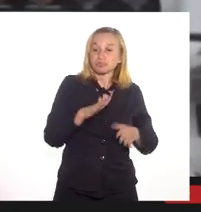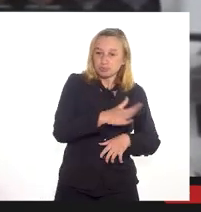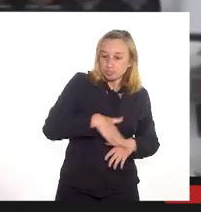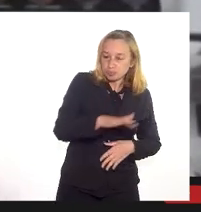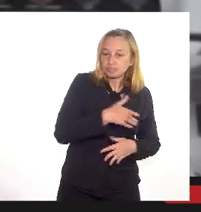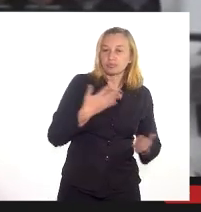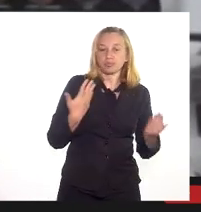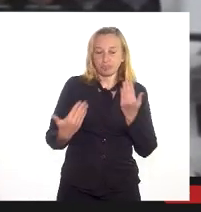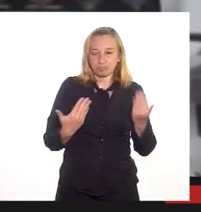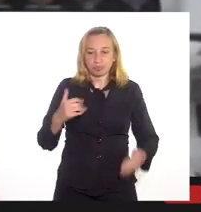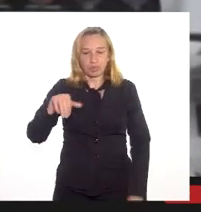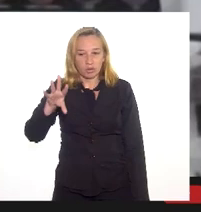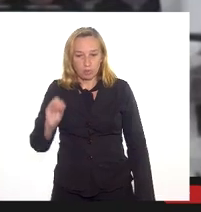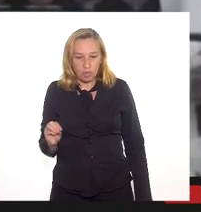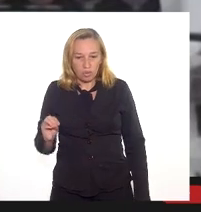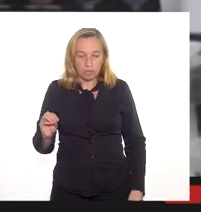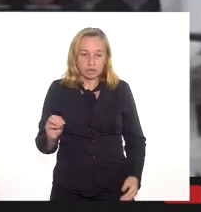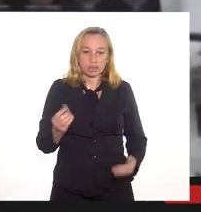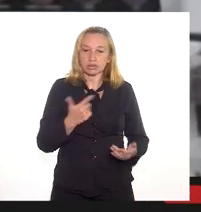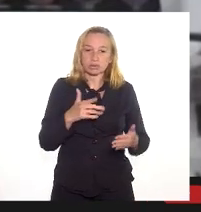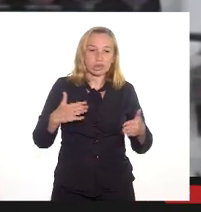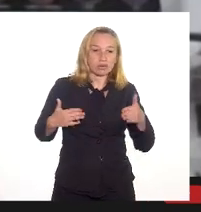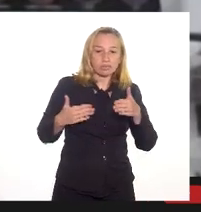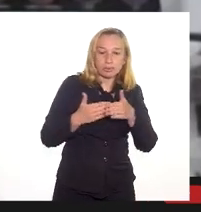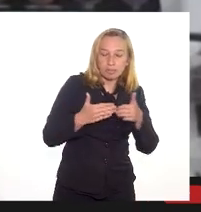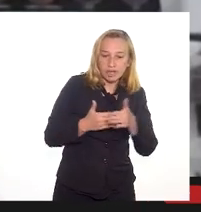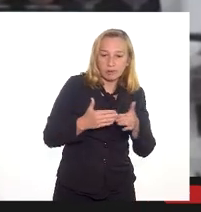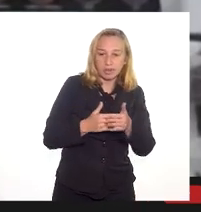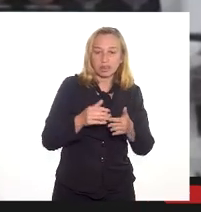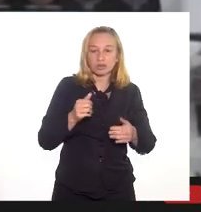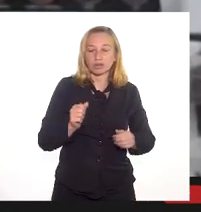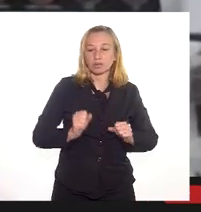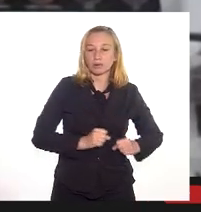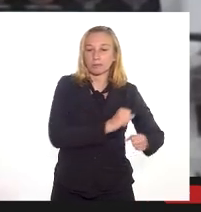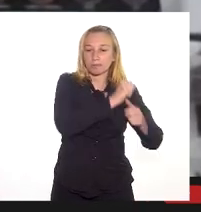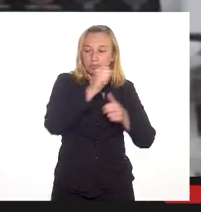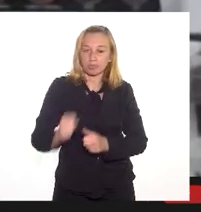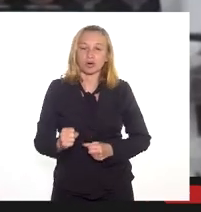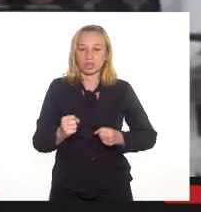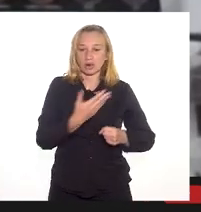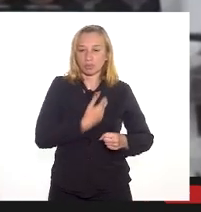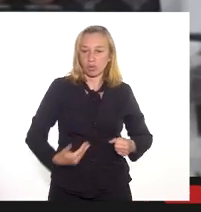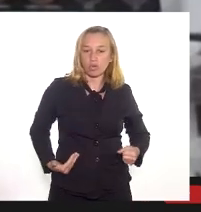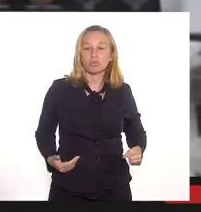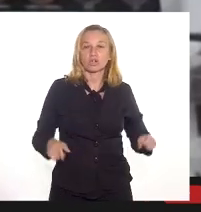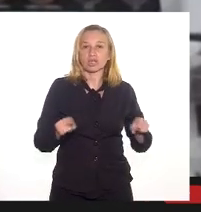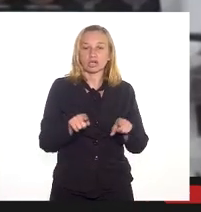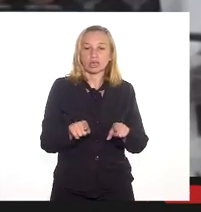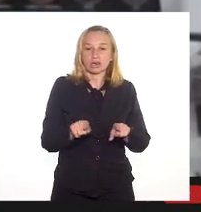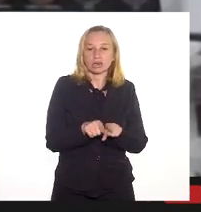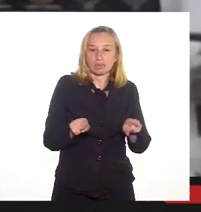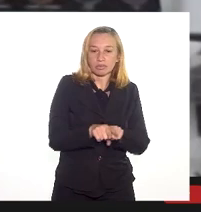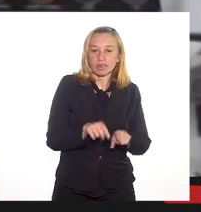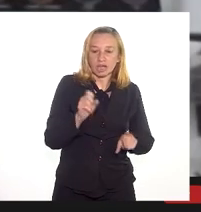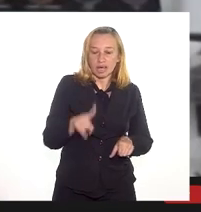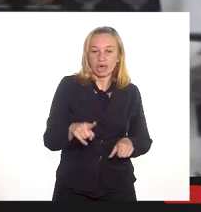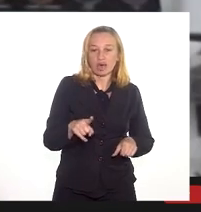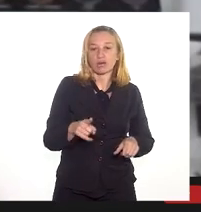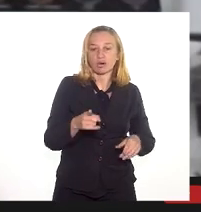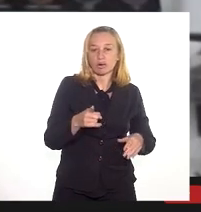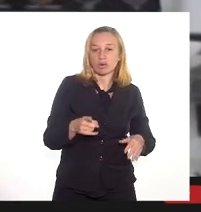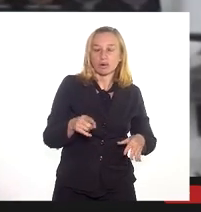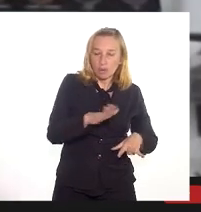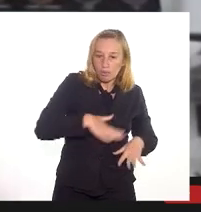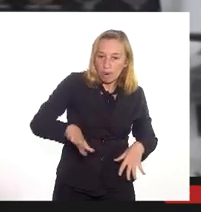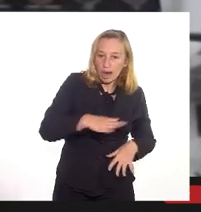passado não teve uma intervenção do poder público, não teve realmente uma forma que também era uma área de propriedade do INCRA, que